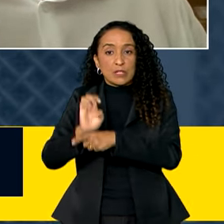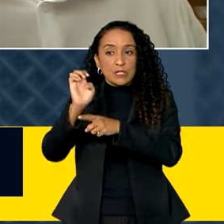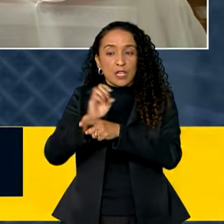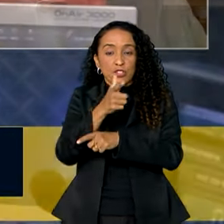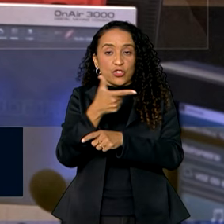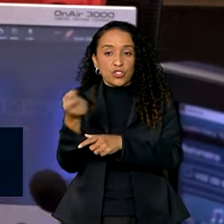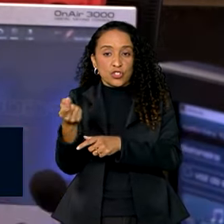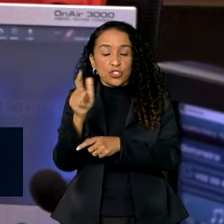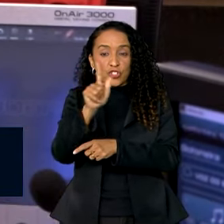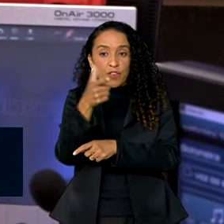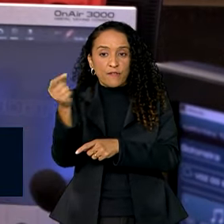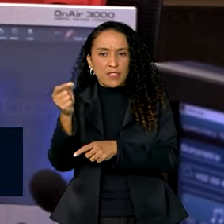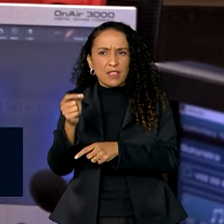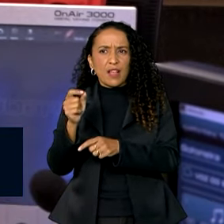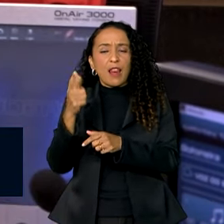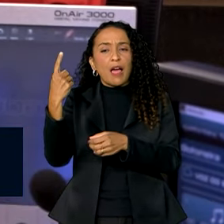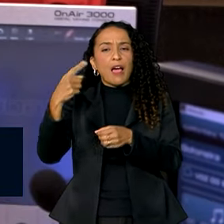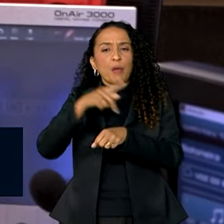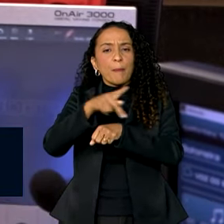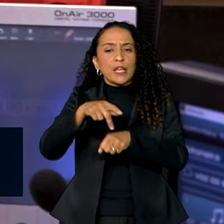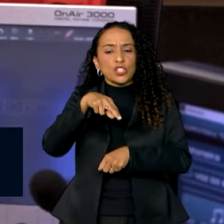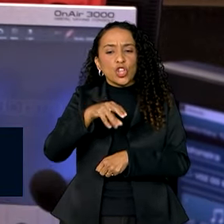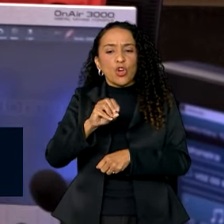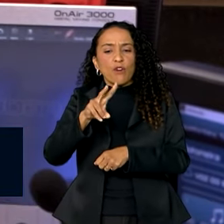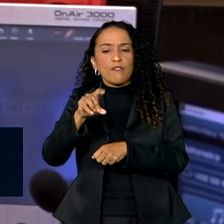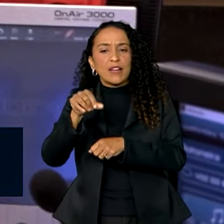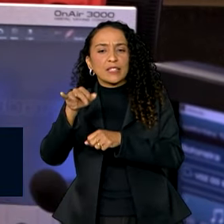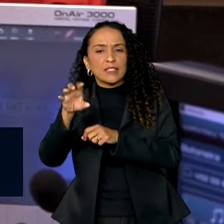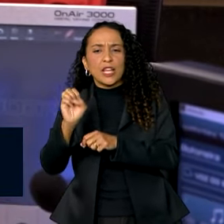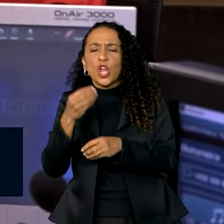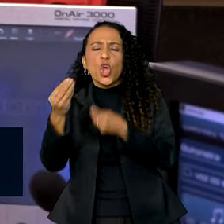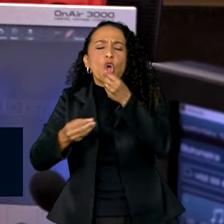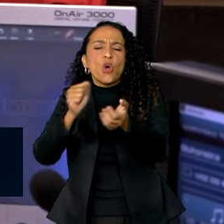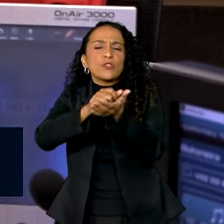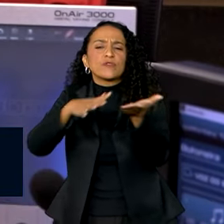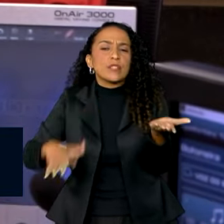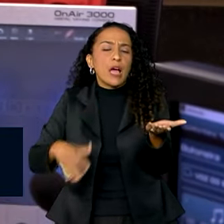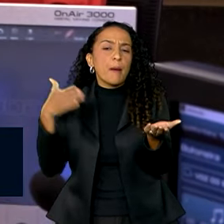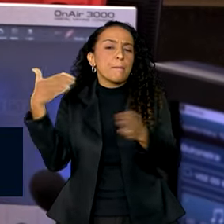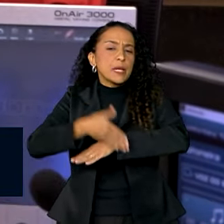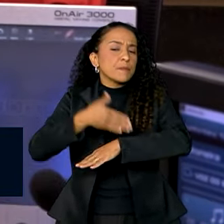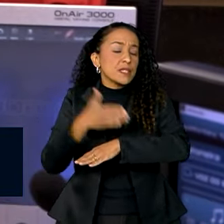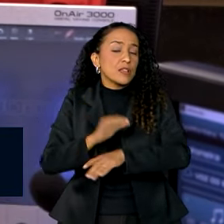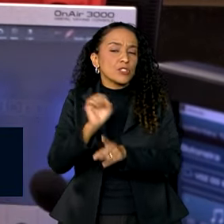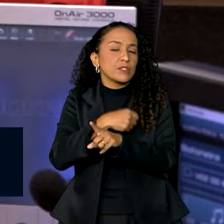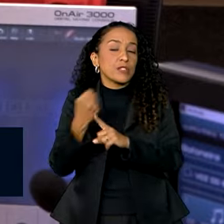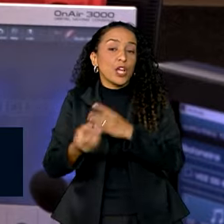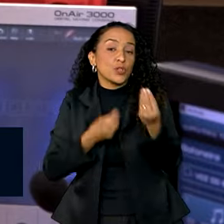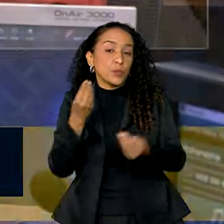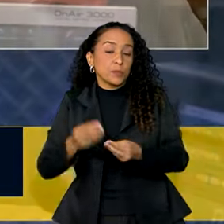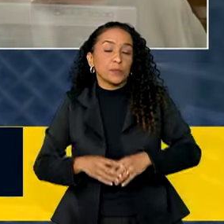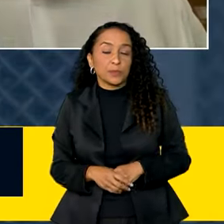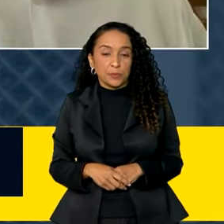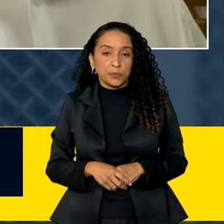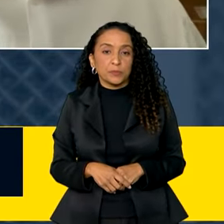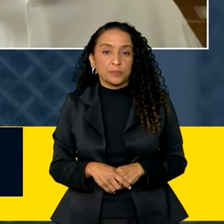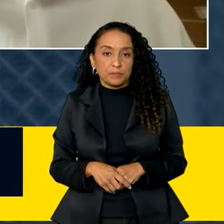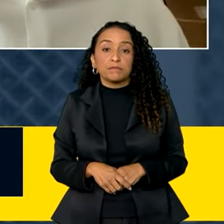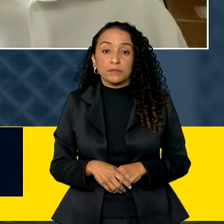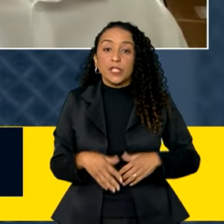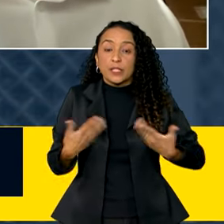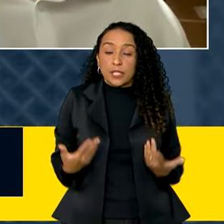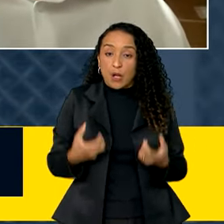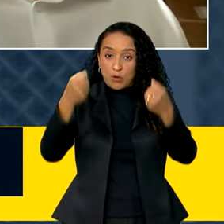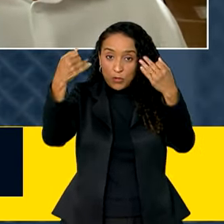G20 em Nova Delhi. Como é que estão sendo as atividades? Como é que está sendo a participação da sociedade? Então,